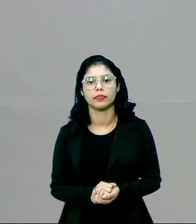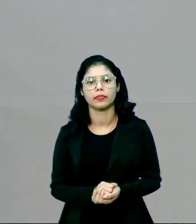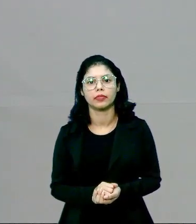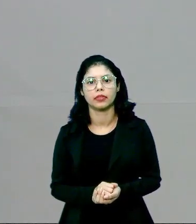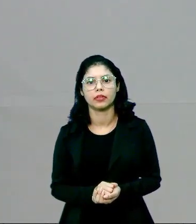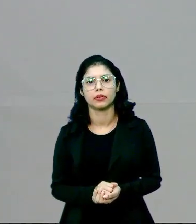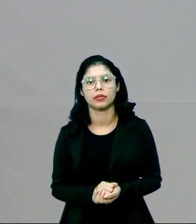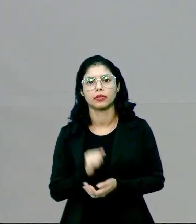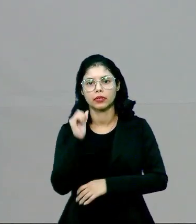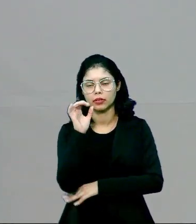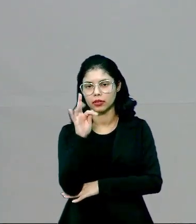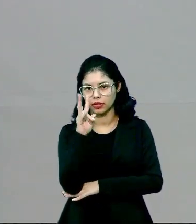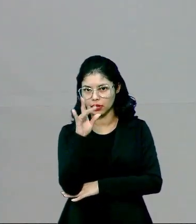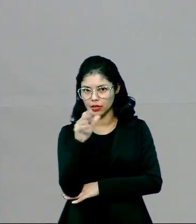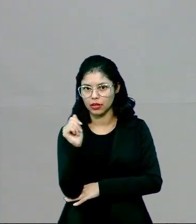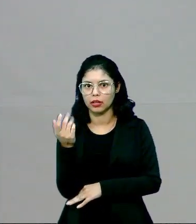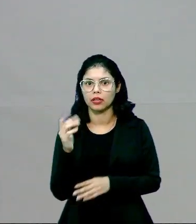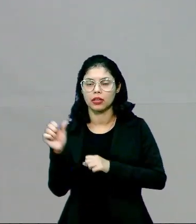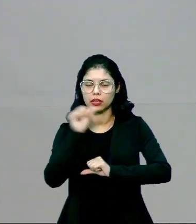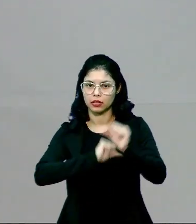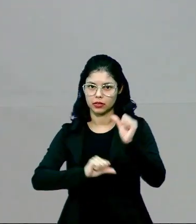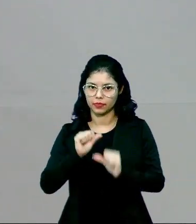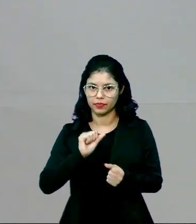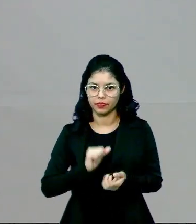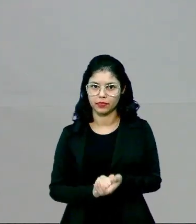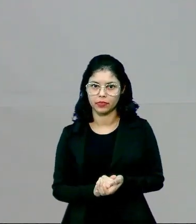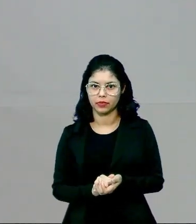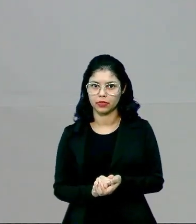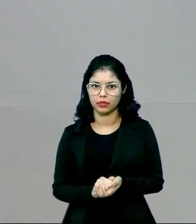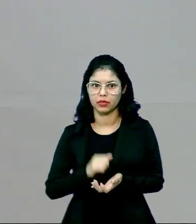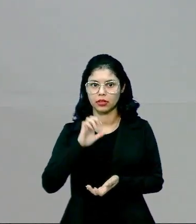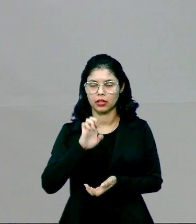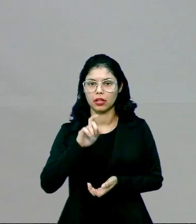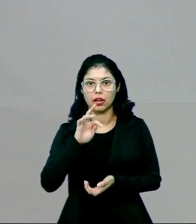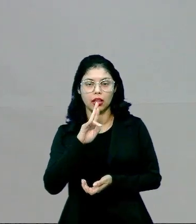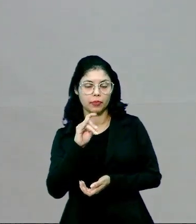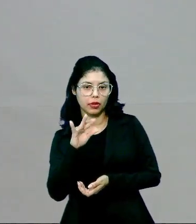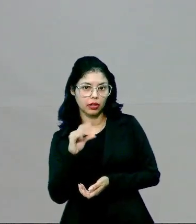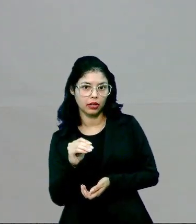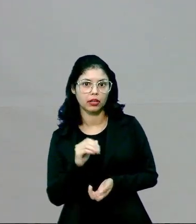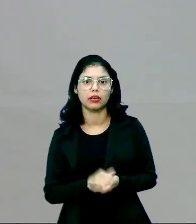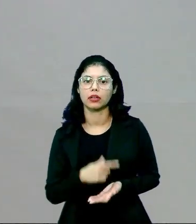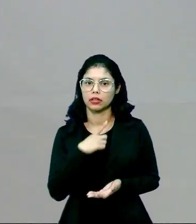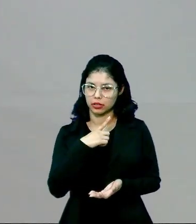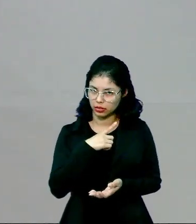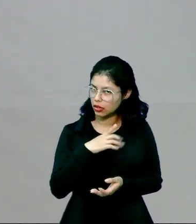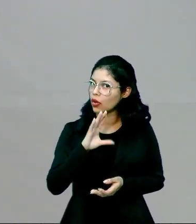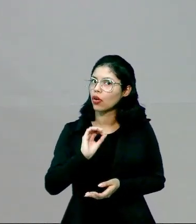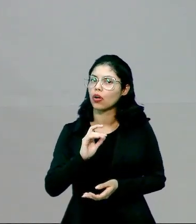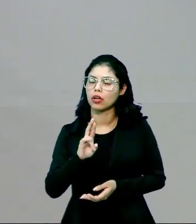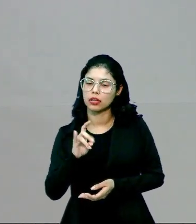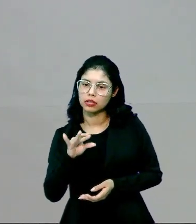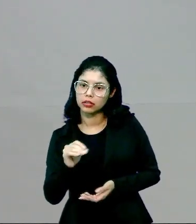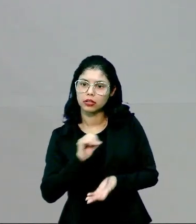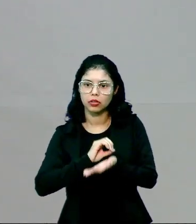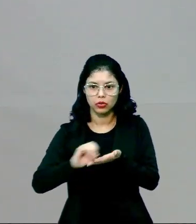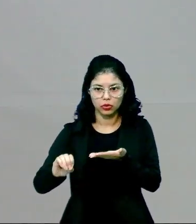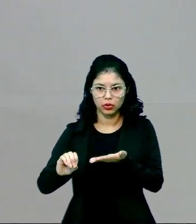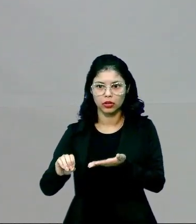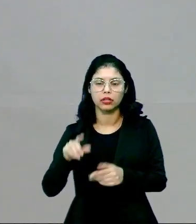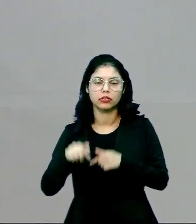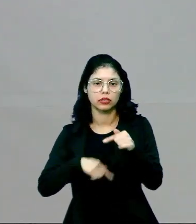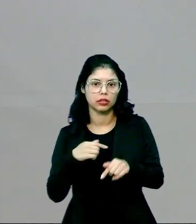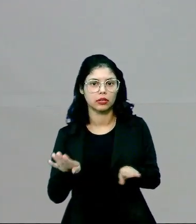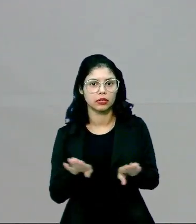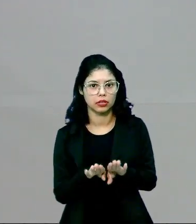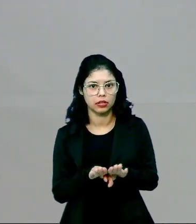dessa seiva bruta, vai se transformar numa seiva elaborada, porque vai ter compostos orgânicos nela, tá certo?